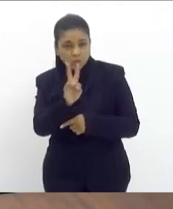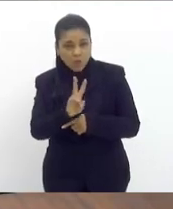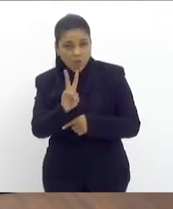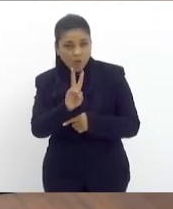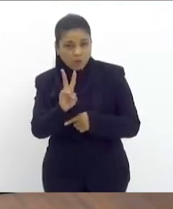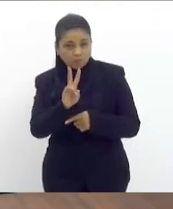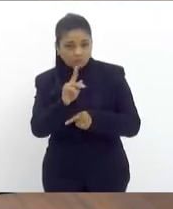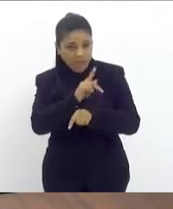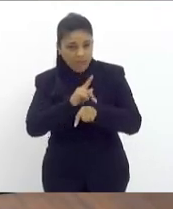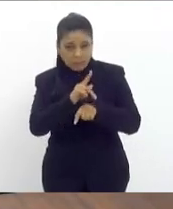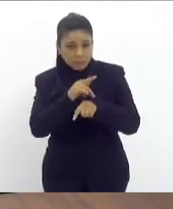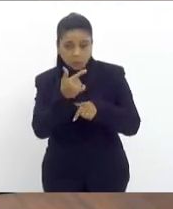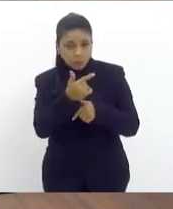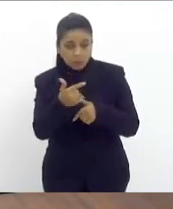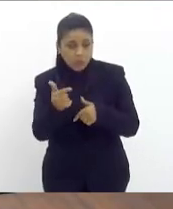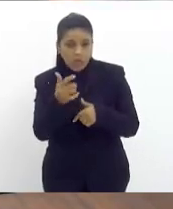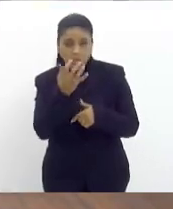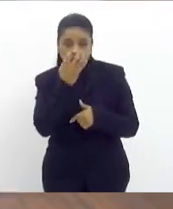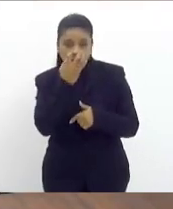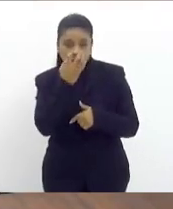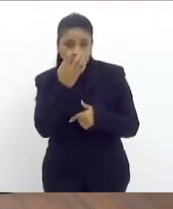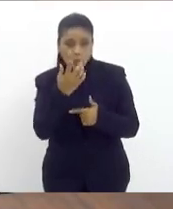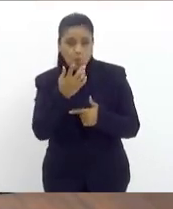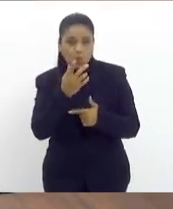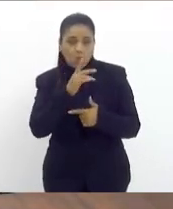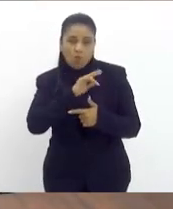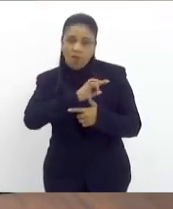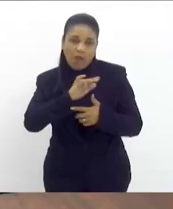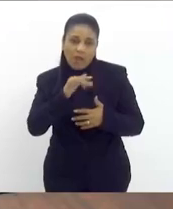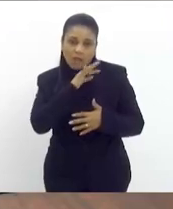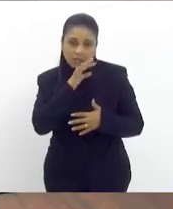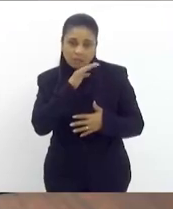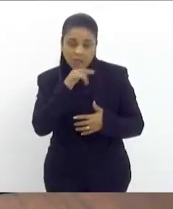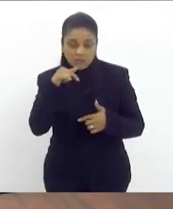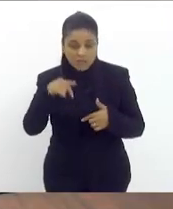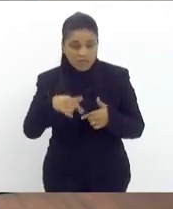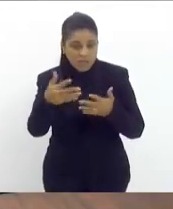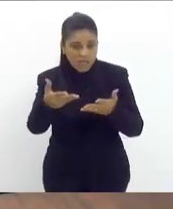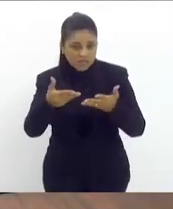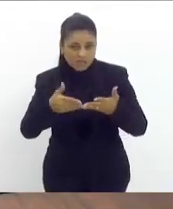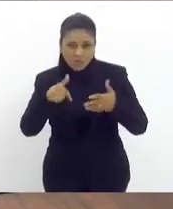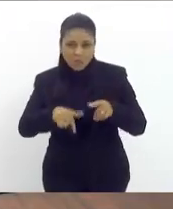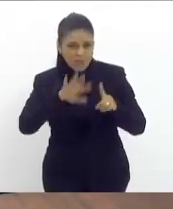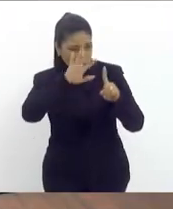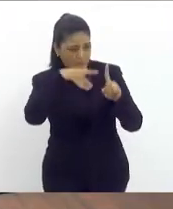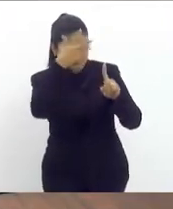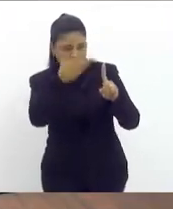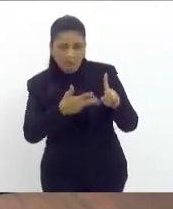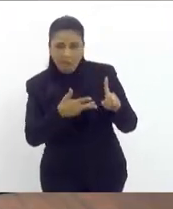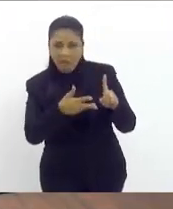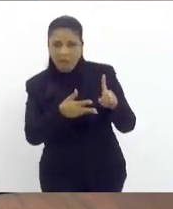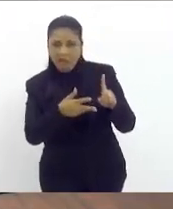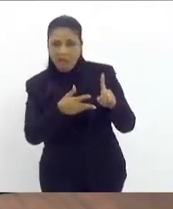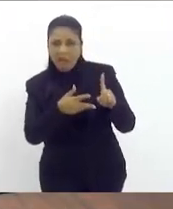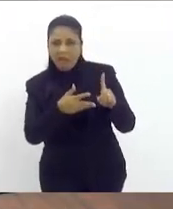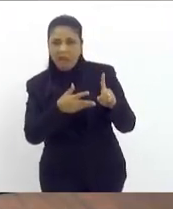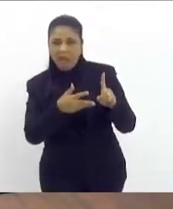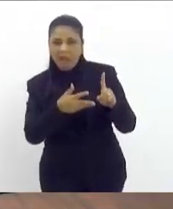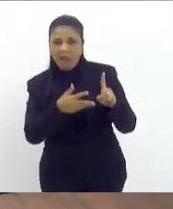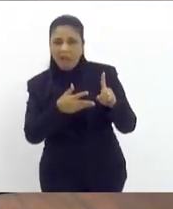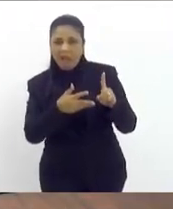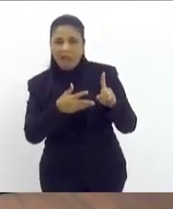alimentam dos animais e vem pra cá ser recebido com toda a pompa e com honras